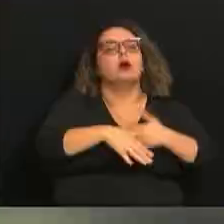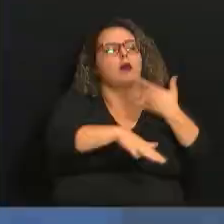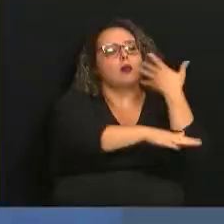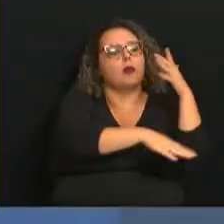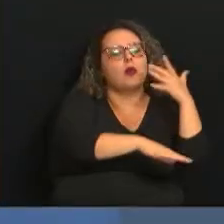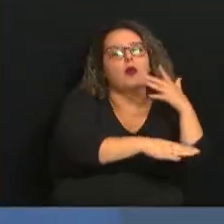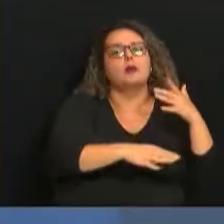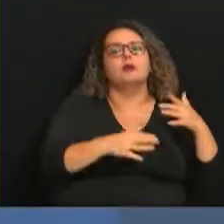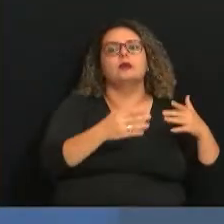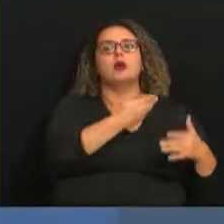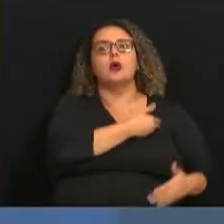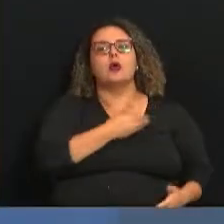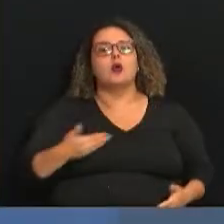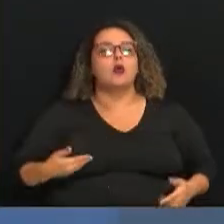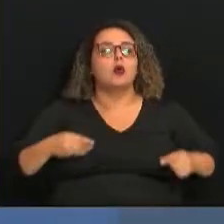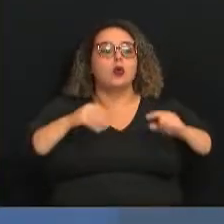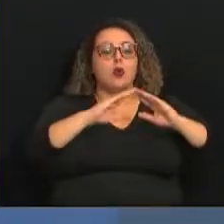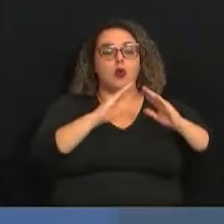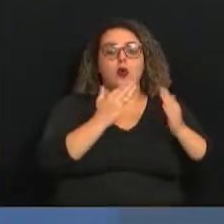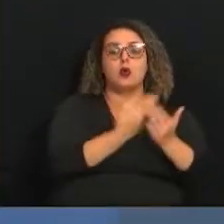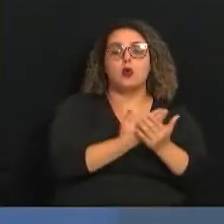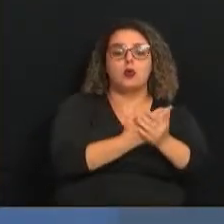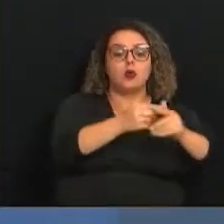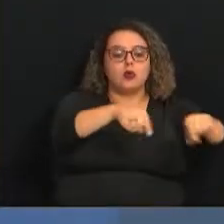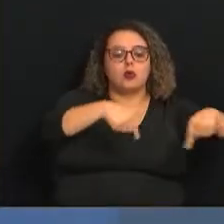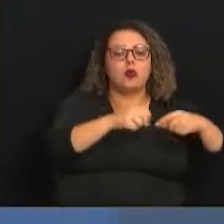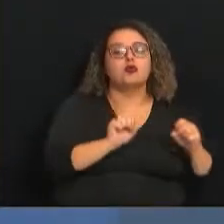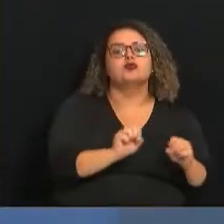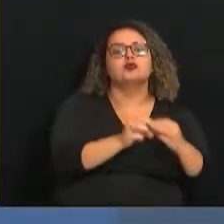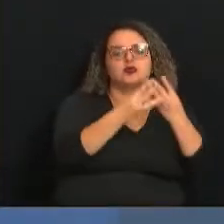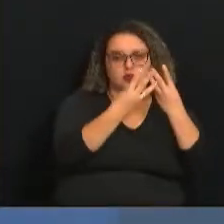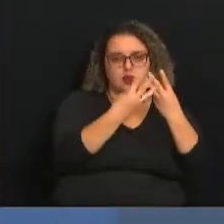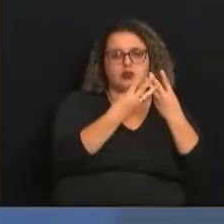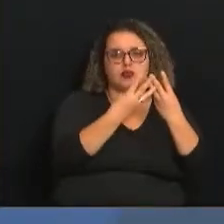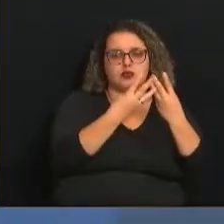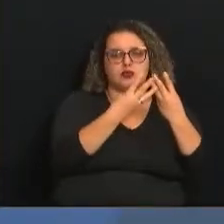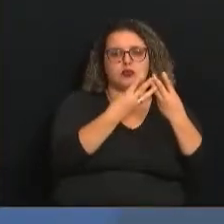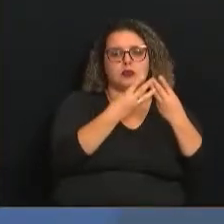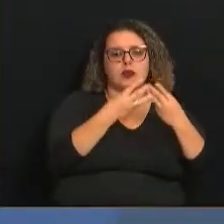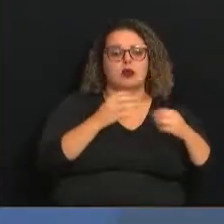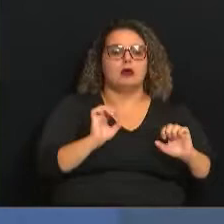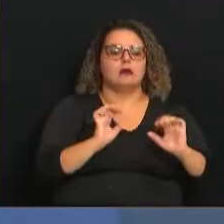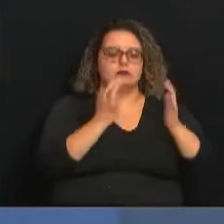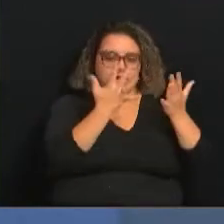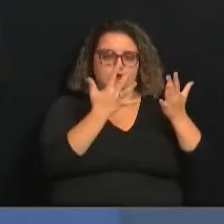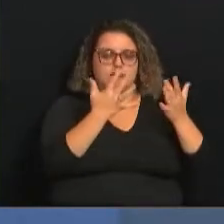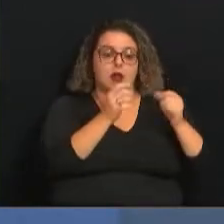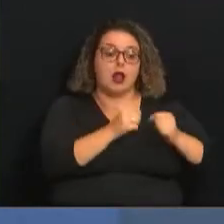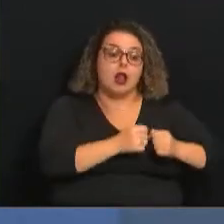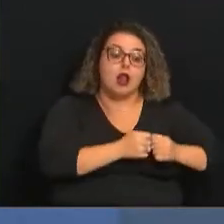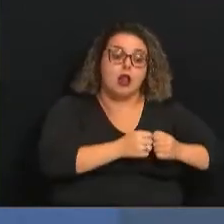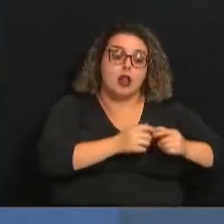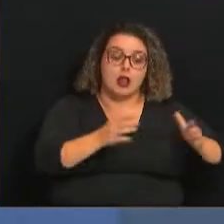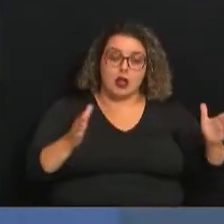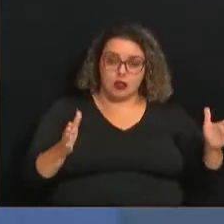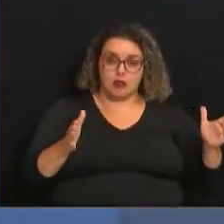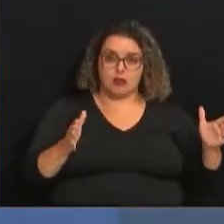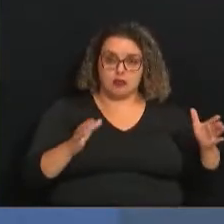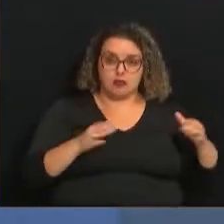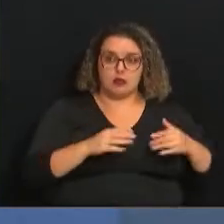ambientes escolares abertos, shows e eventos ao ar livre. E o governo não descarta